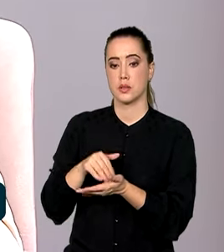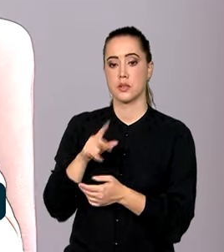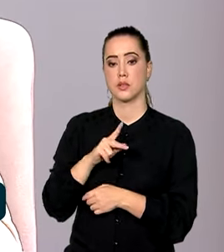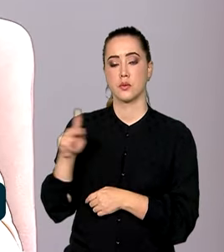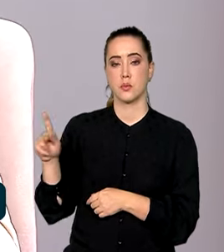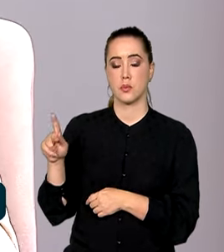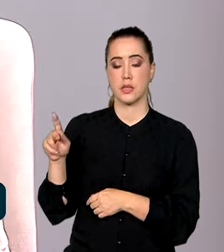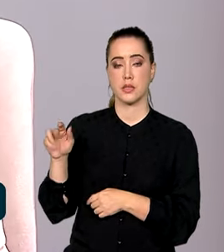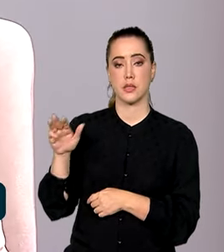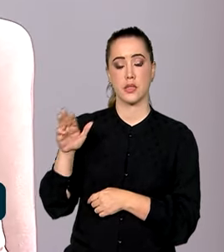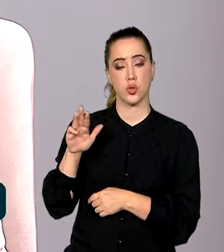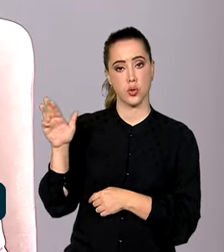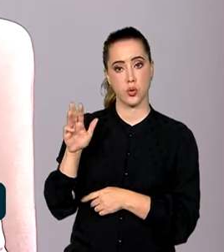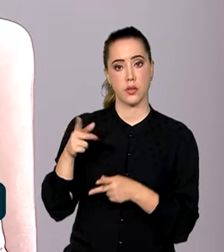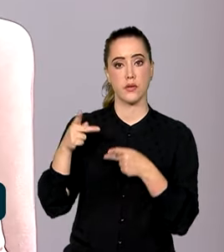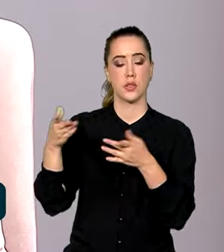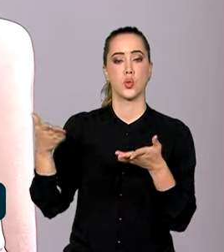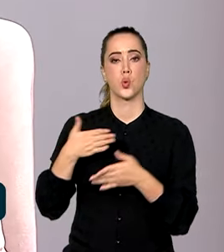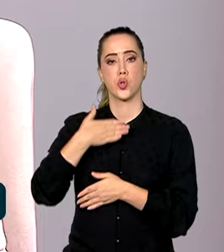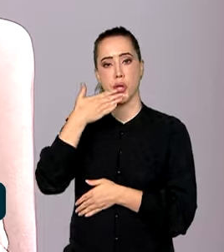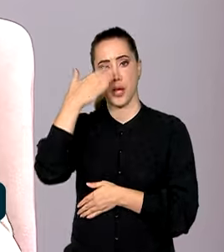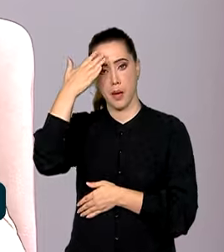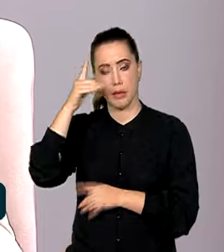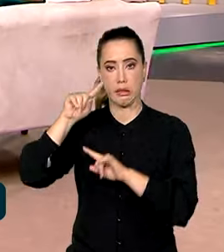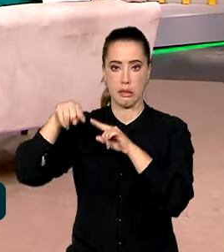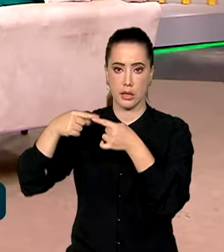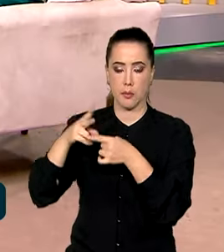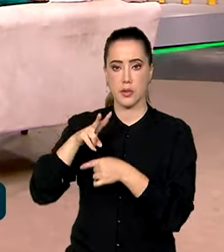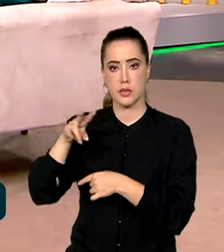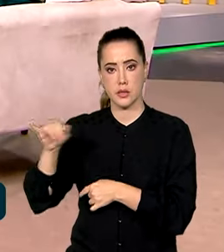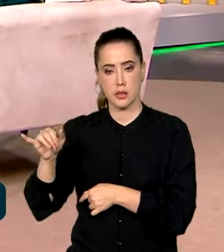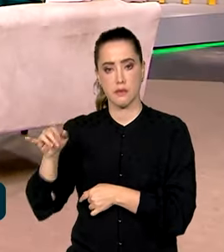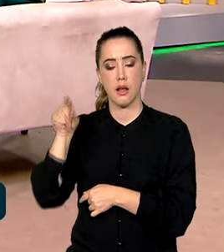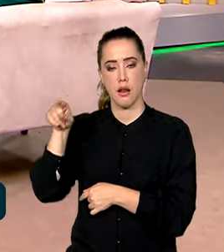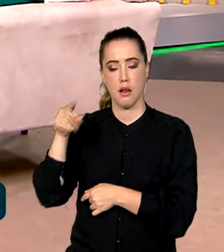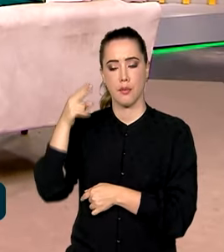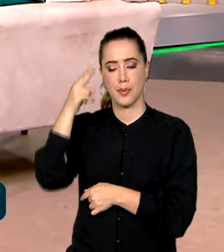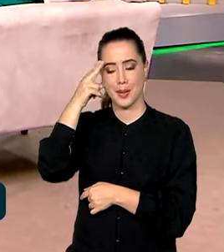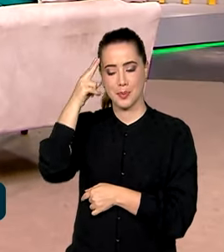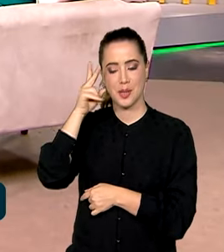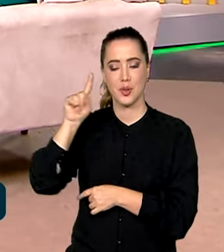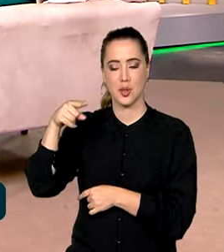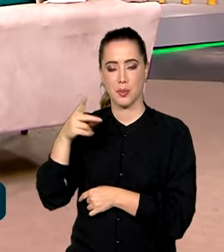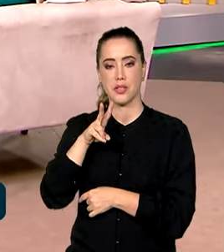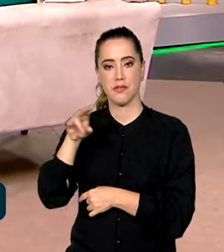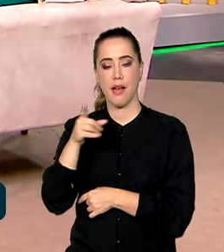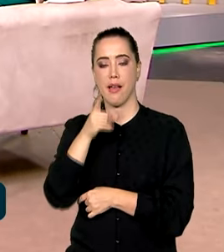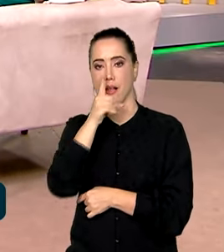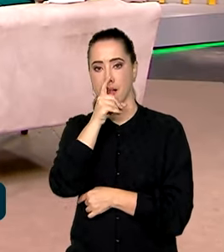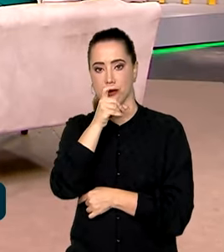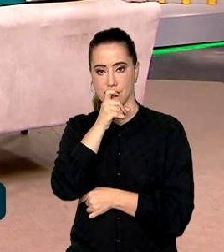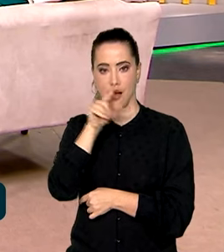Lula visita hoje a Arábia Saudita, depois vai para o Catar e Berlim. Como que essas viagens